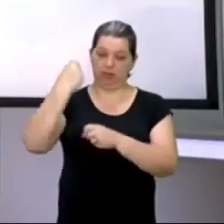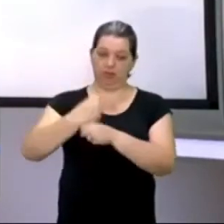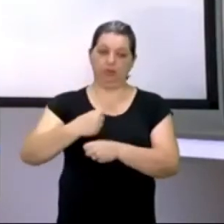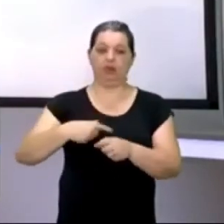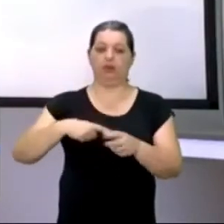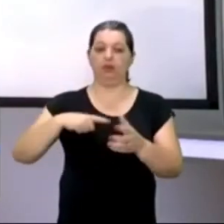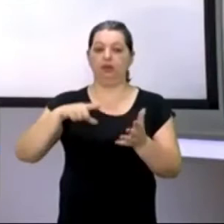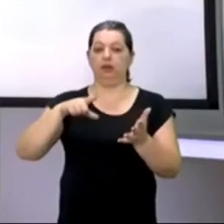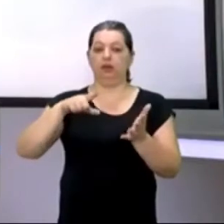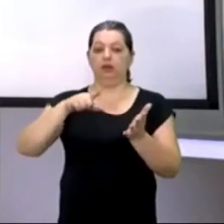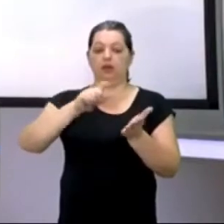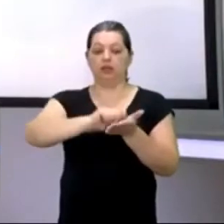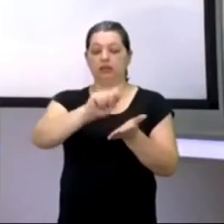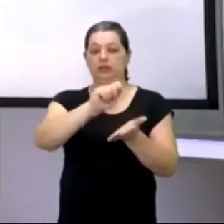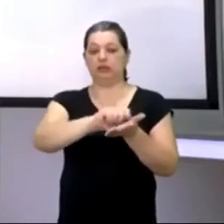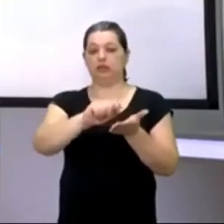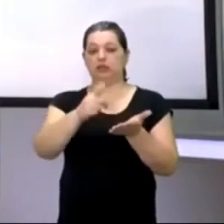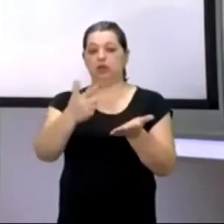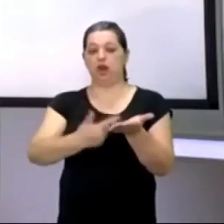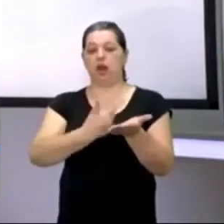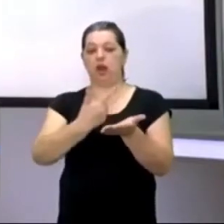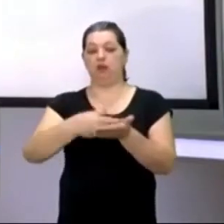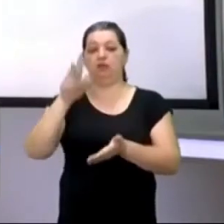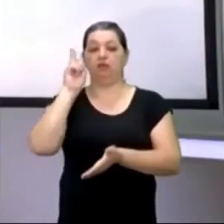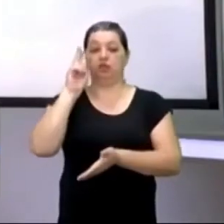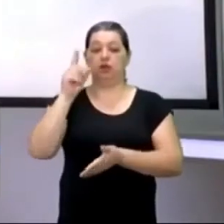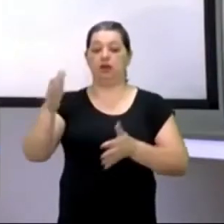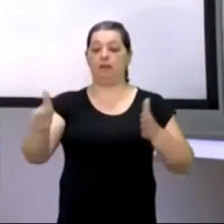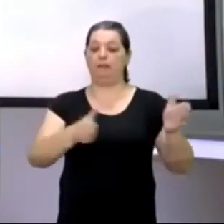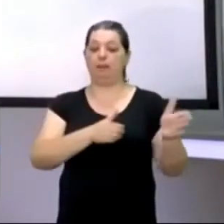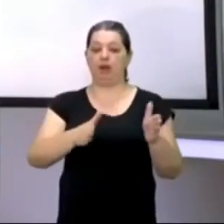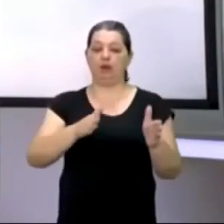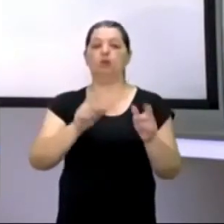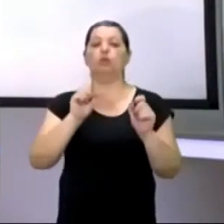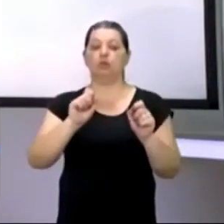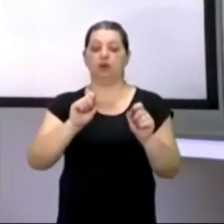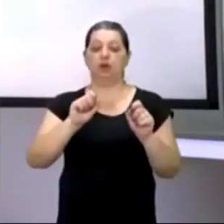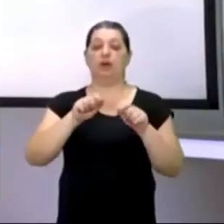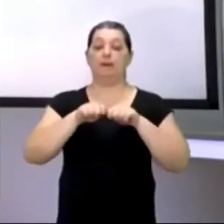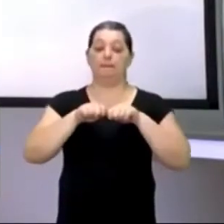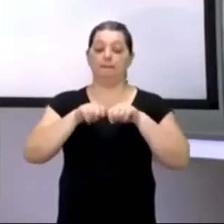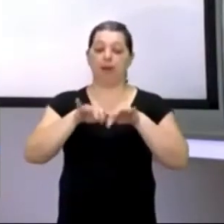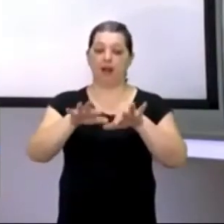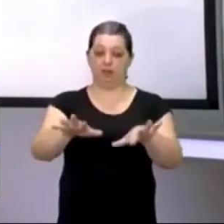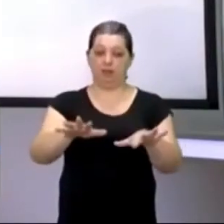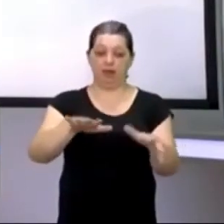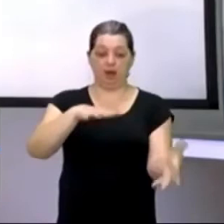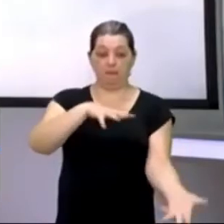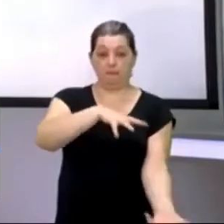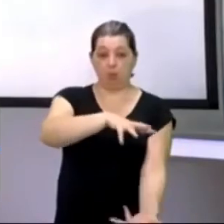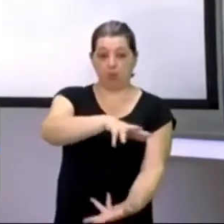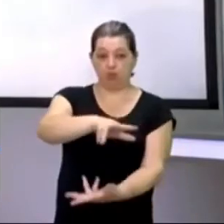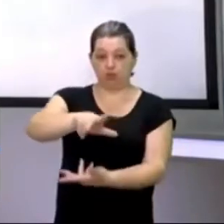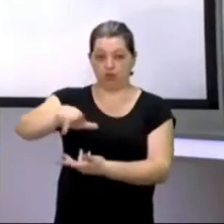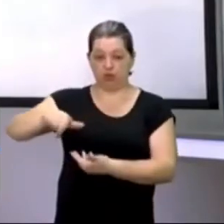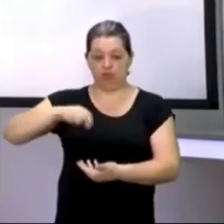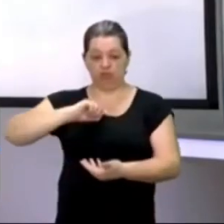certeza, que experiência é esta? A pandemia, uma pandemia mundial, que ela